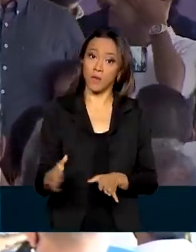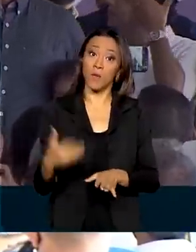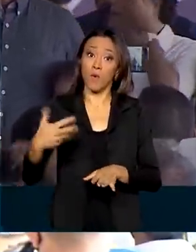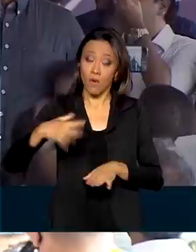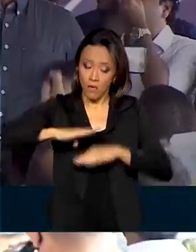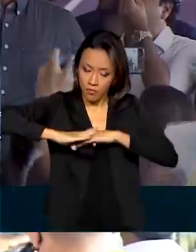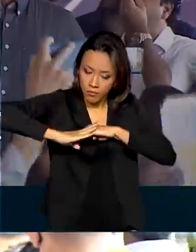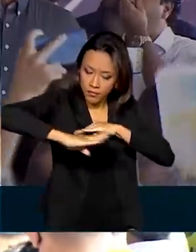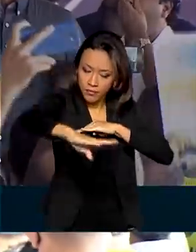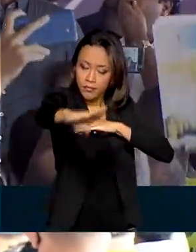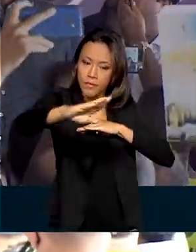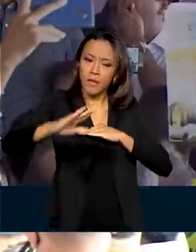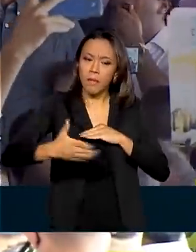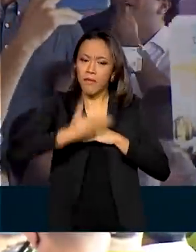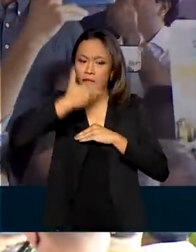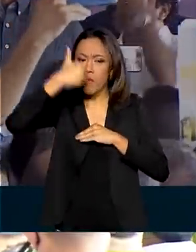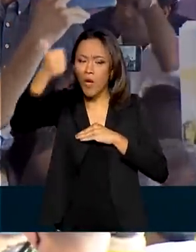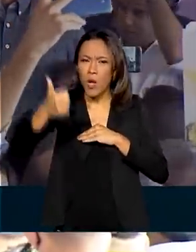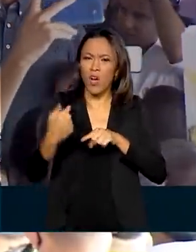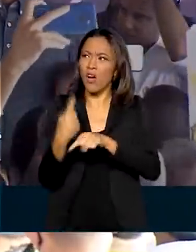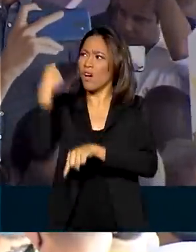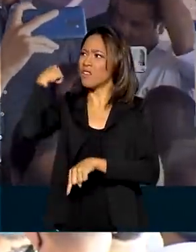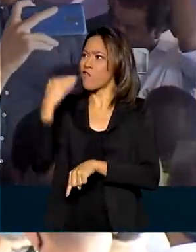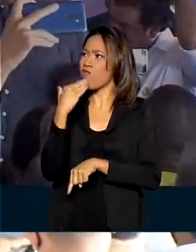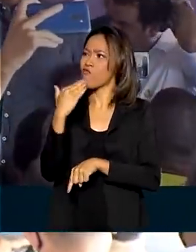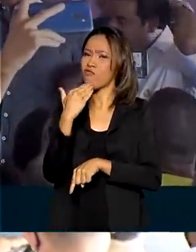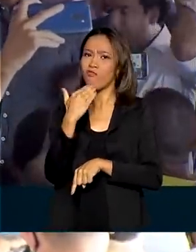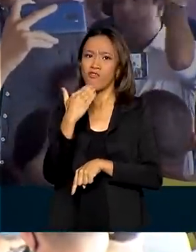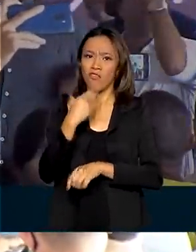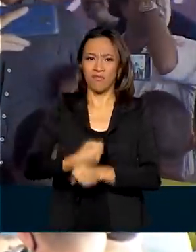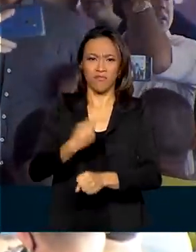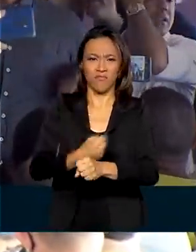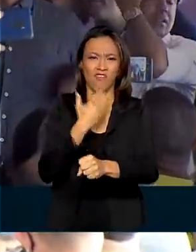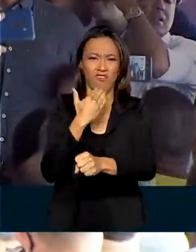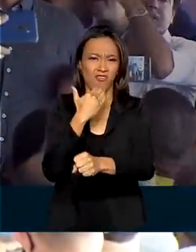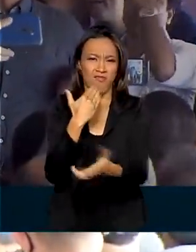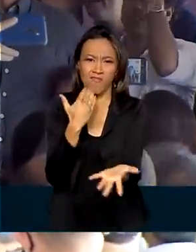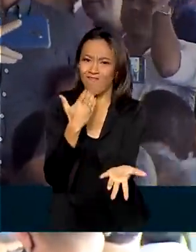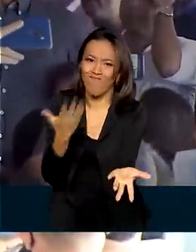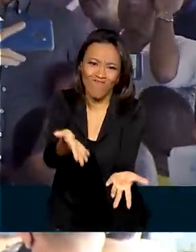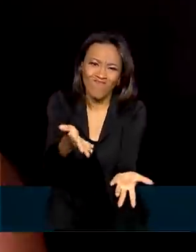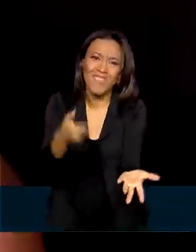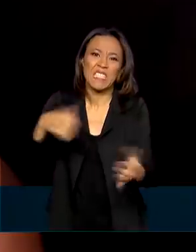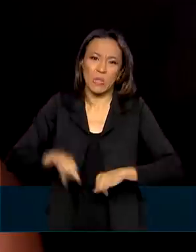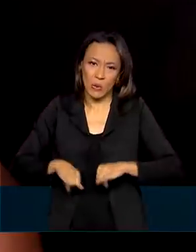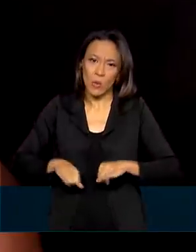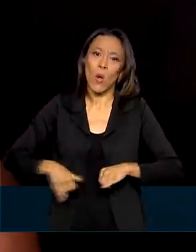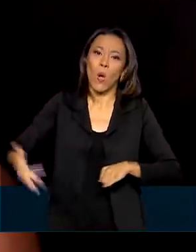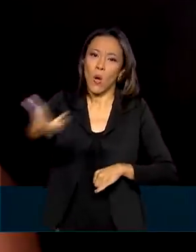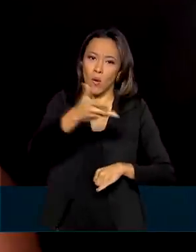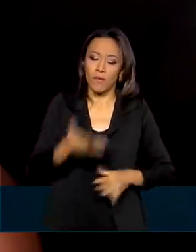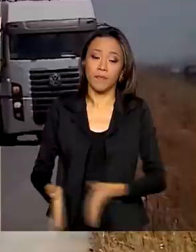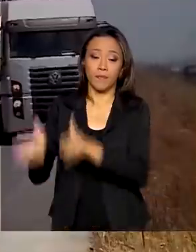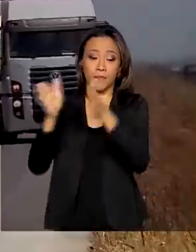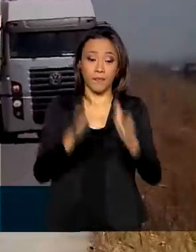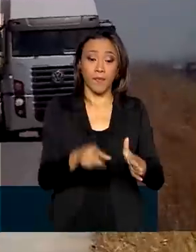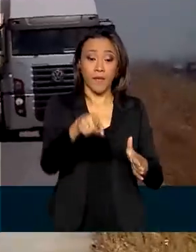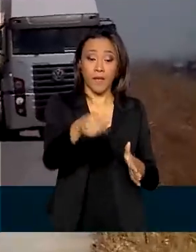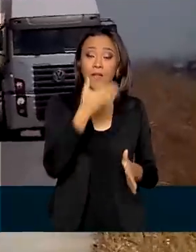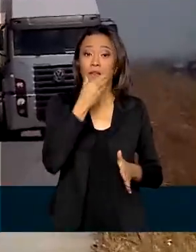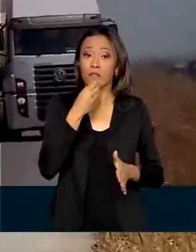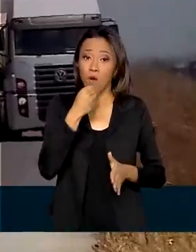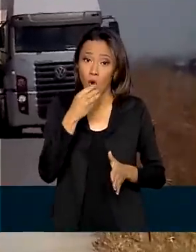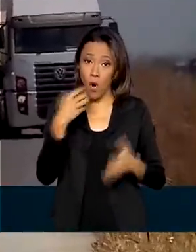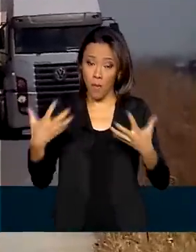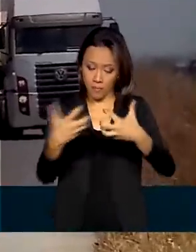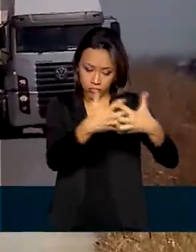inclusive recuperar os trechos que ficaram mal feitos do passado, que a gente sabe que a população sofre. Este caminhoneiro trafega